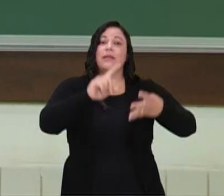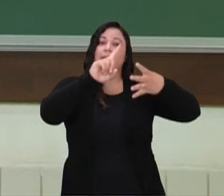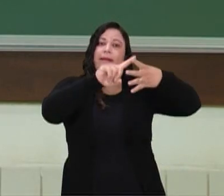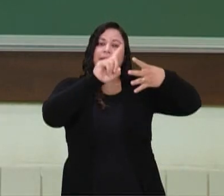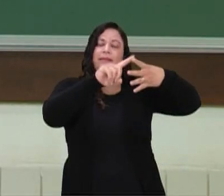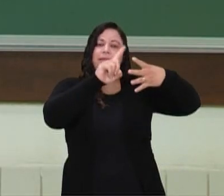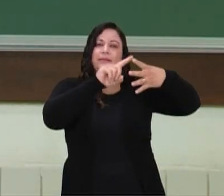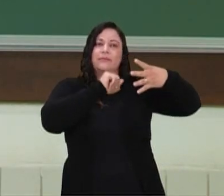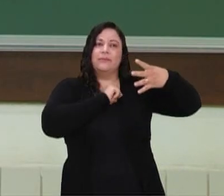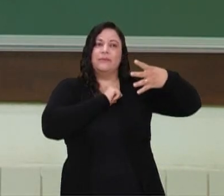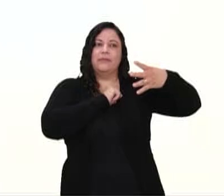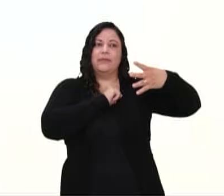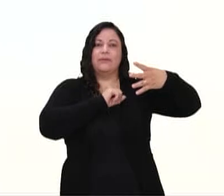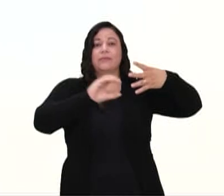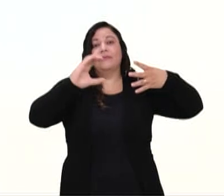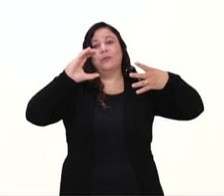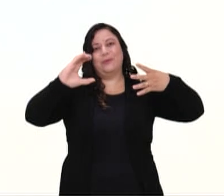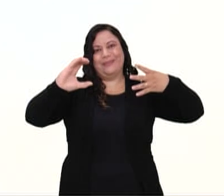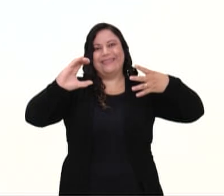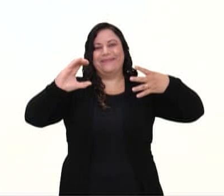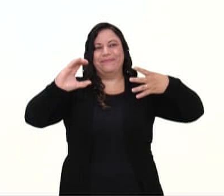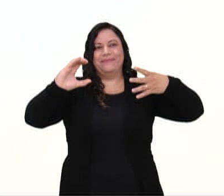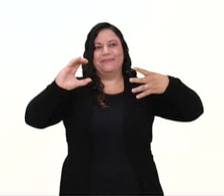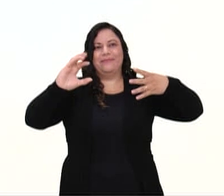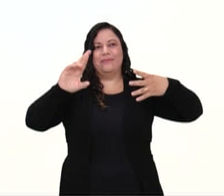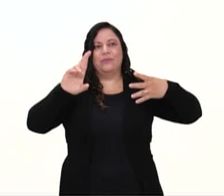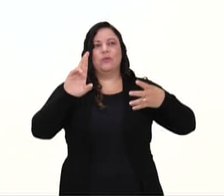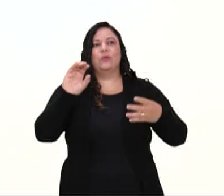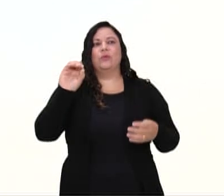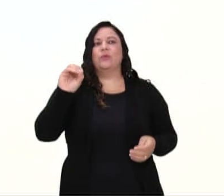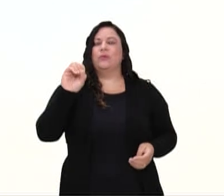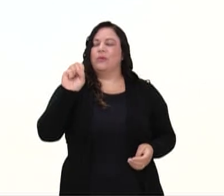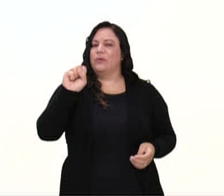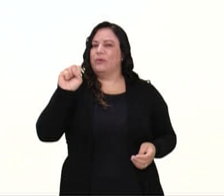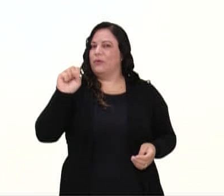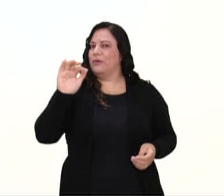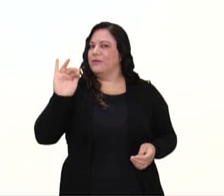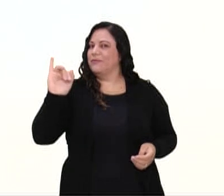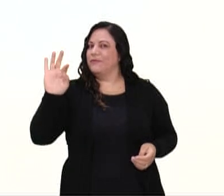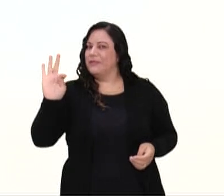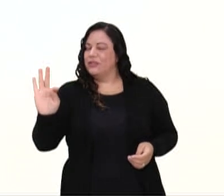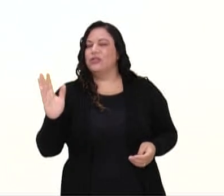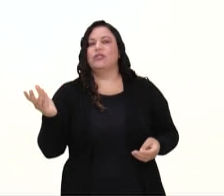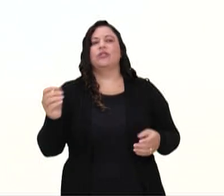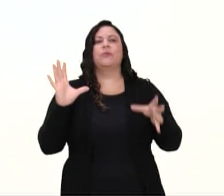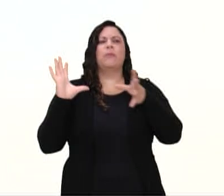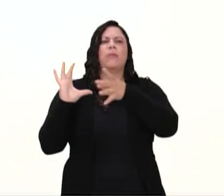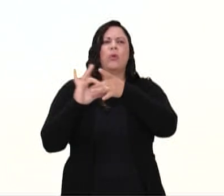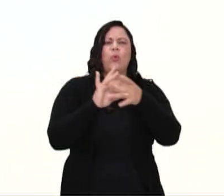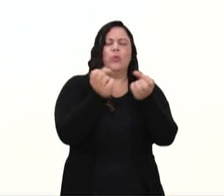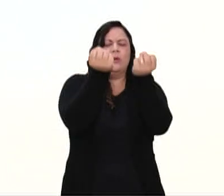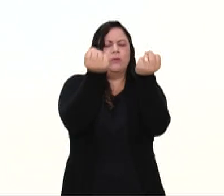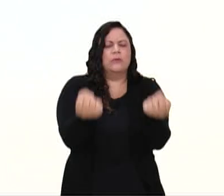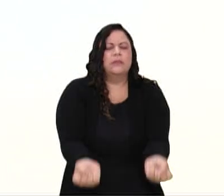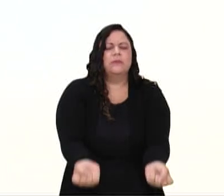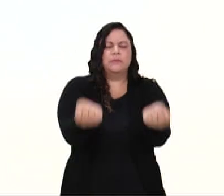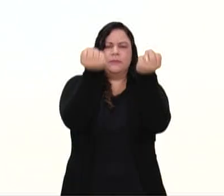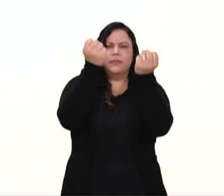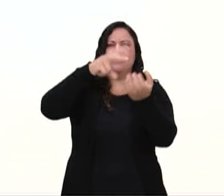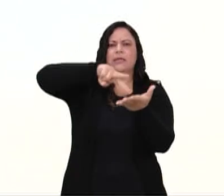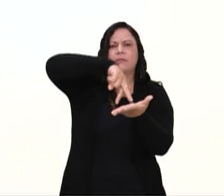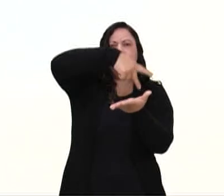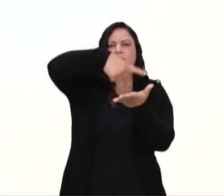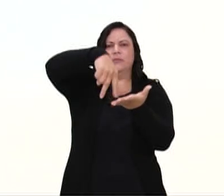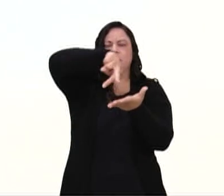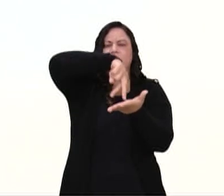alternativa, nós temos lá o crossfit. Então, o crossfit une o levantamento de peso, ginástica artística, o